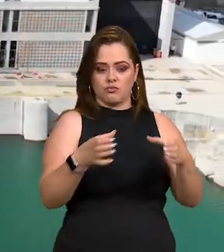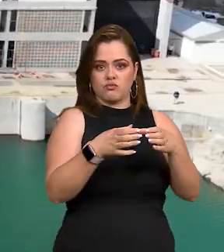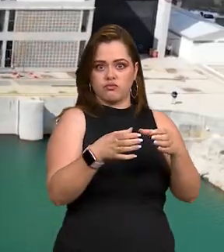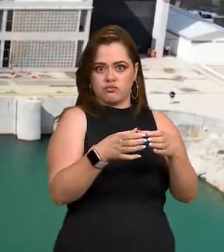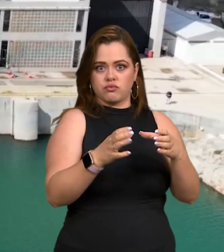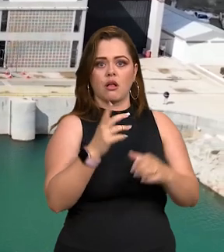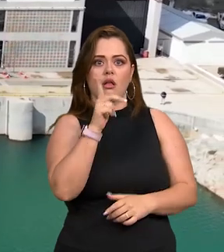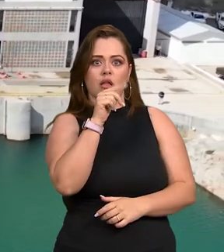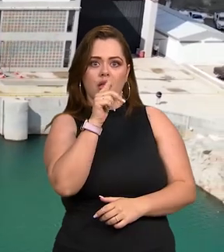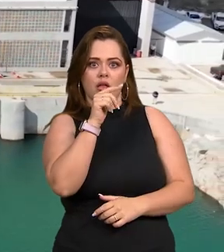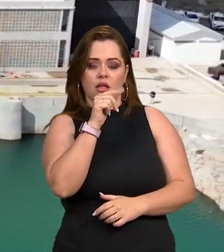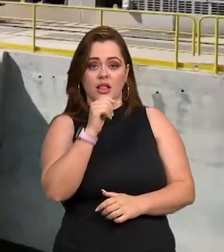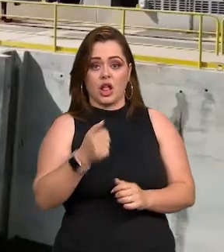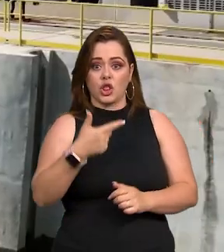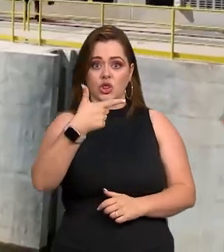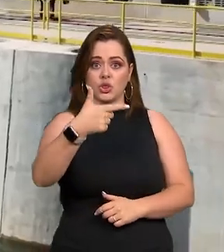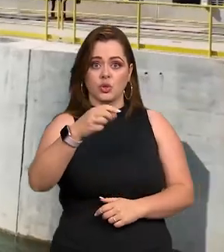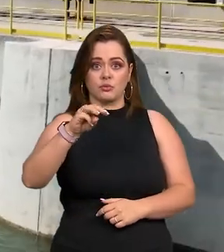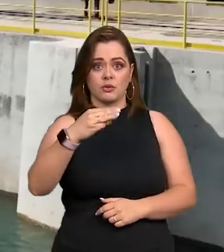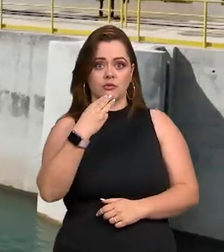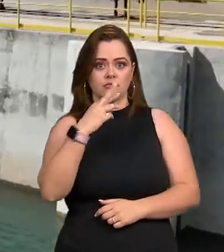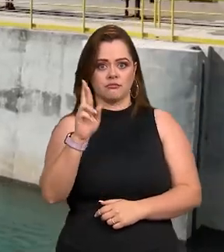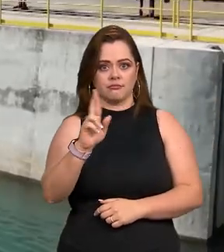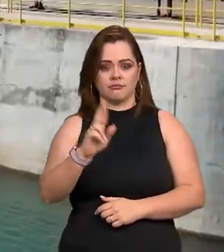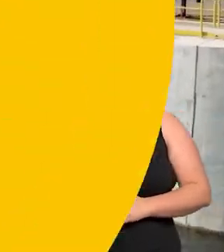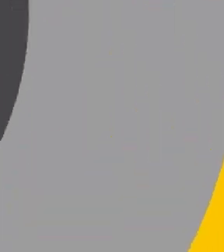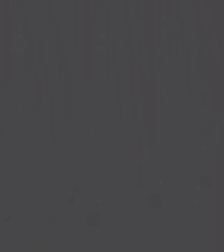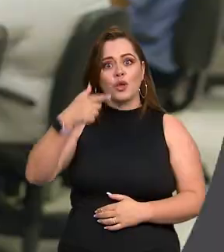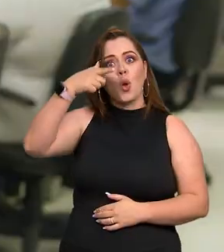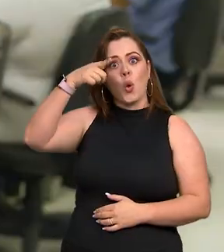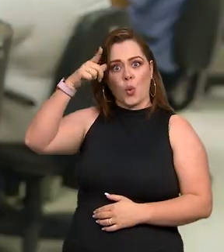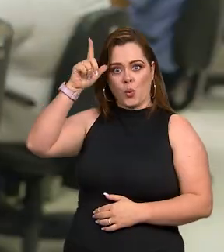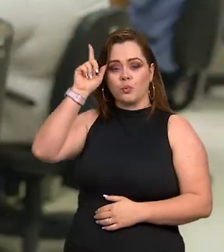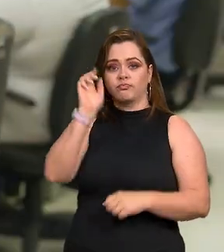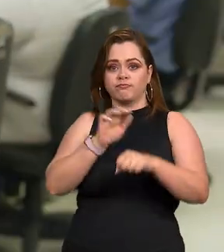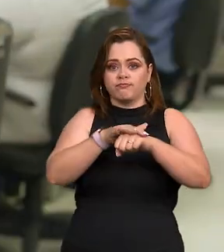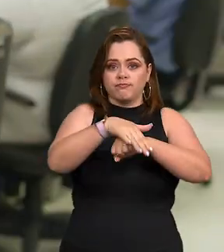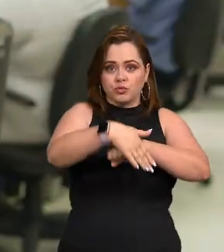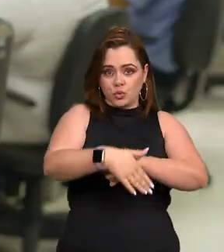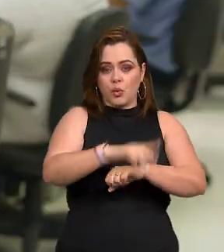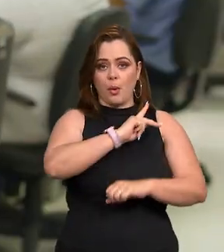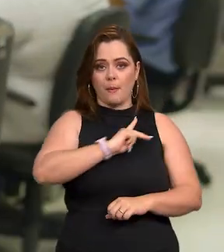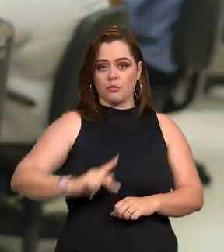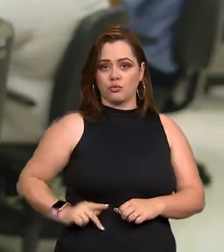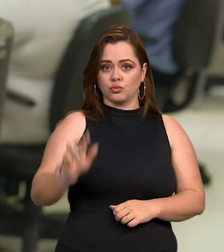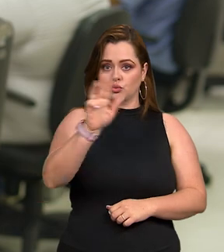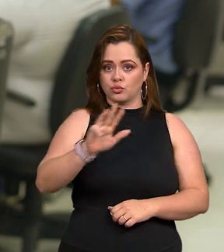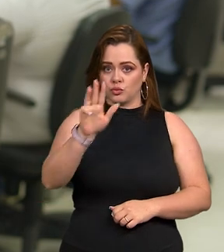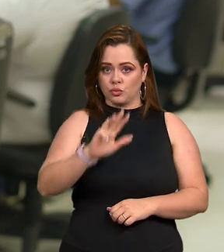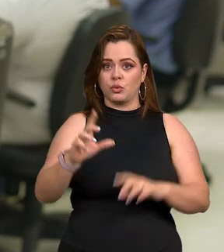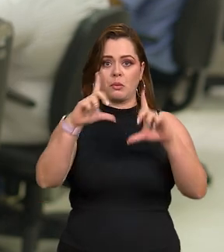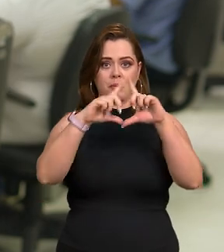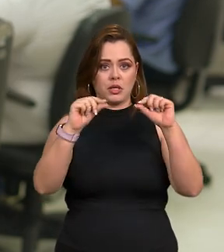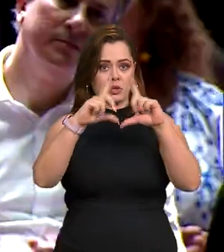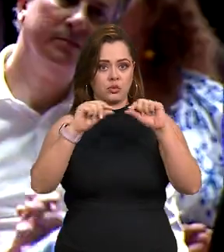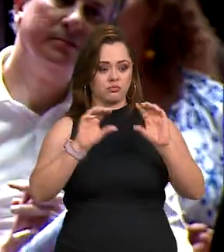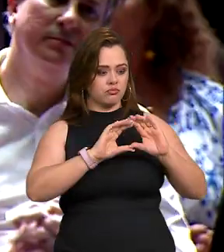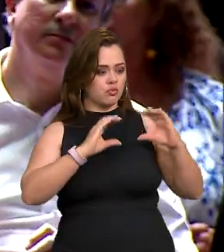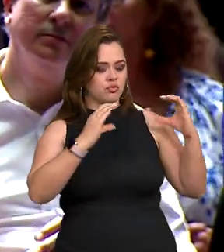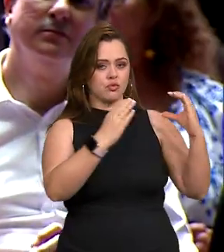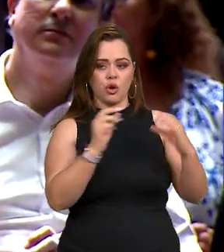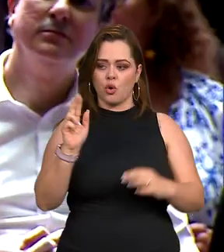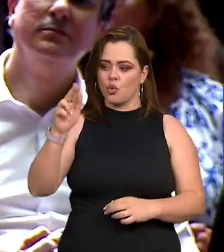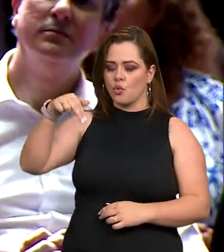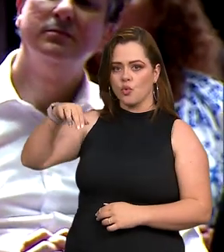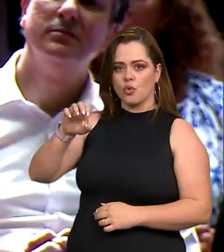sistema de bombas chegaram a mais de 2 milhões de reais. Ontem à noite, o presidente Lula participou em Brasília do